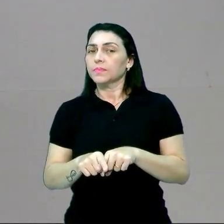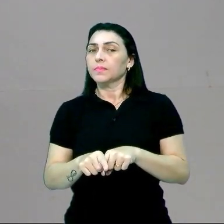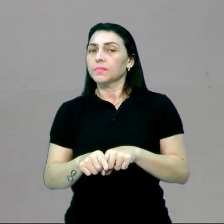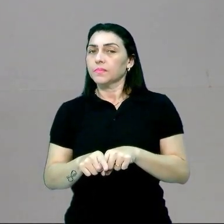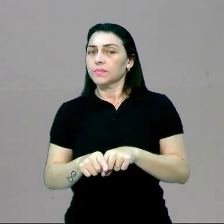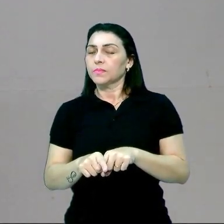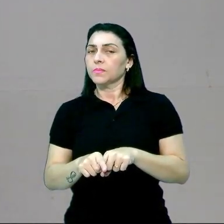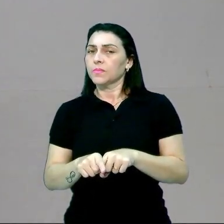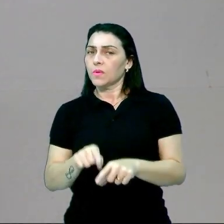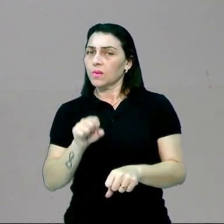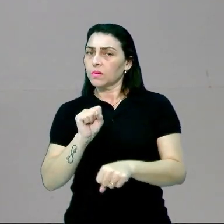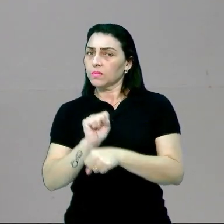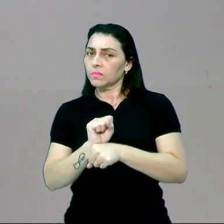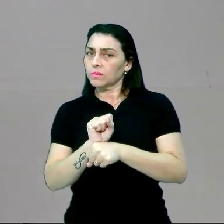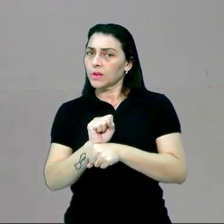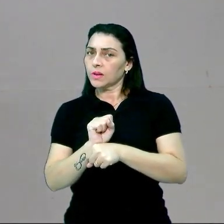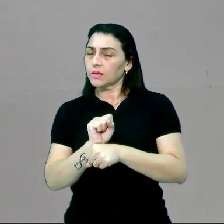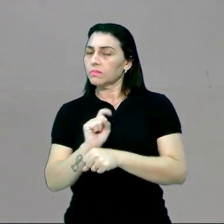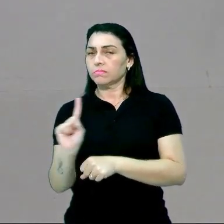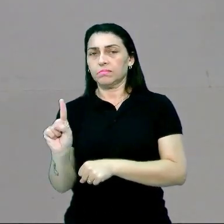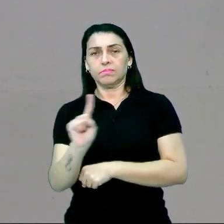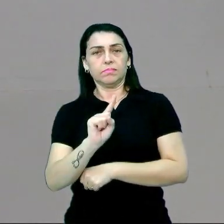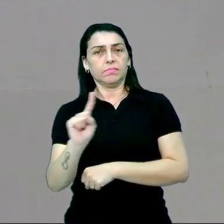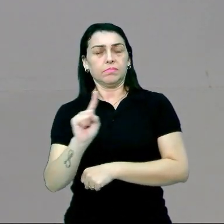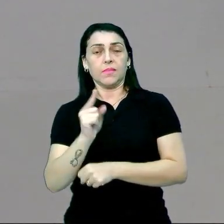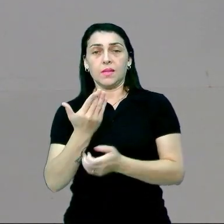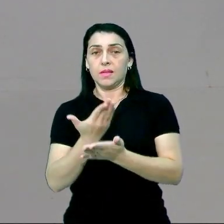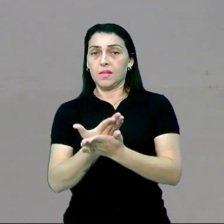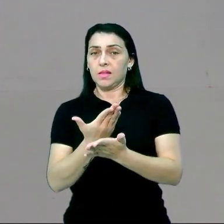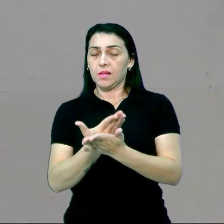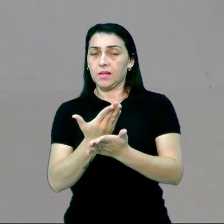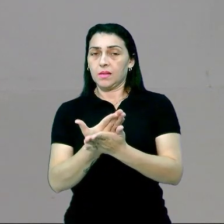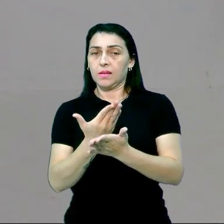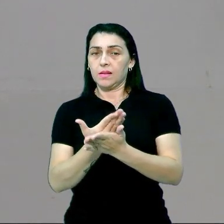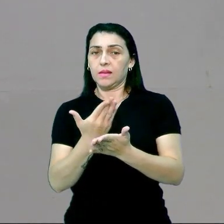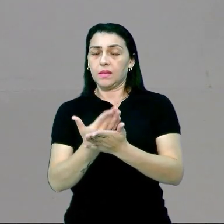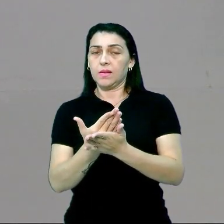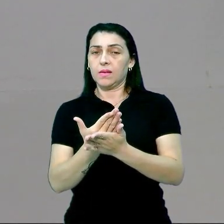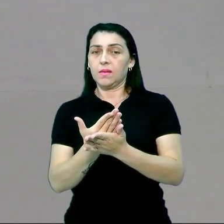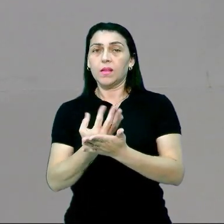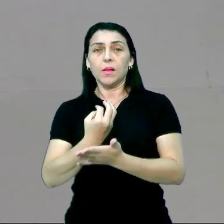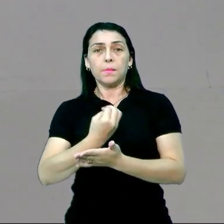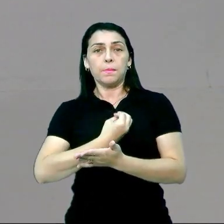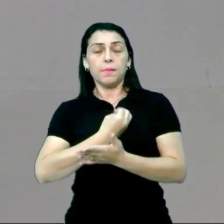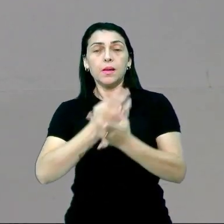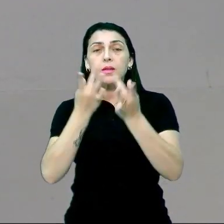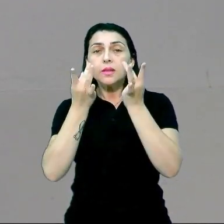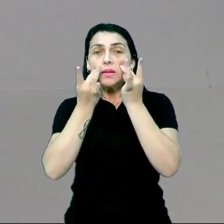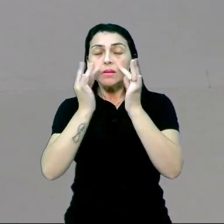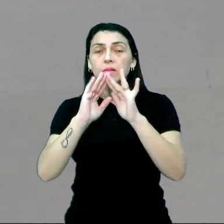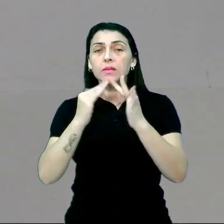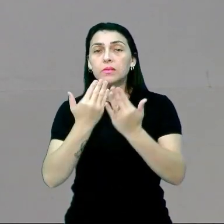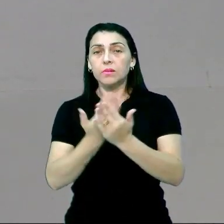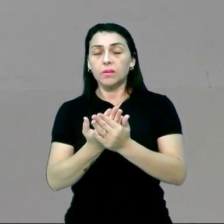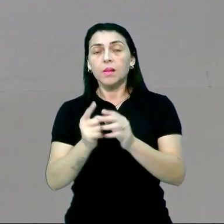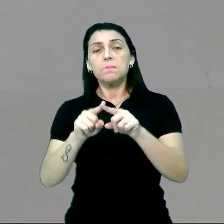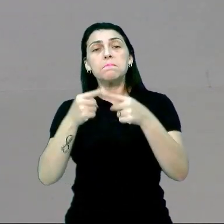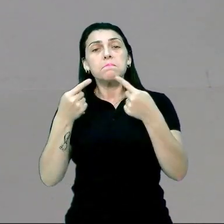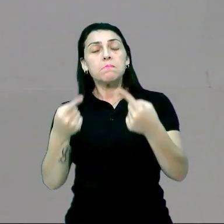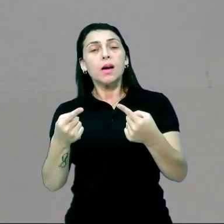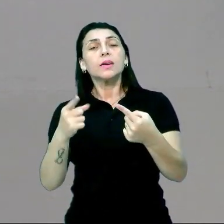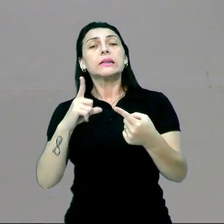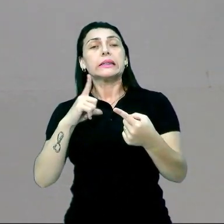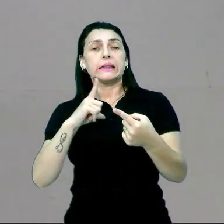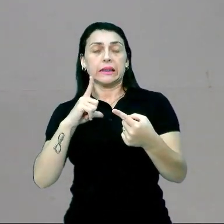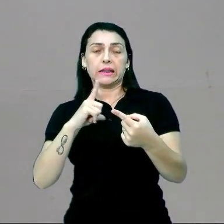totalmente interrompidas? Não. A aula, ela deixou de ser presencial na escola, mas